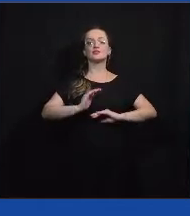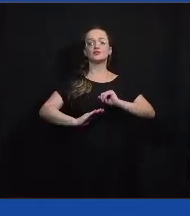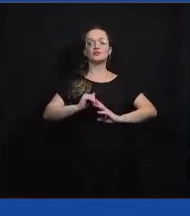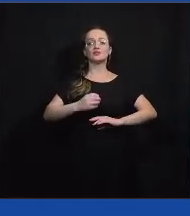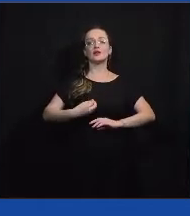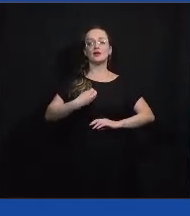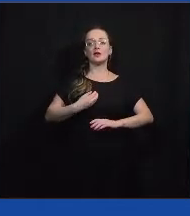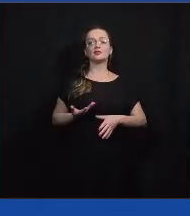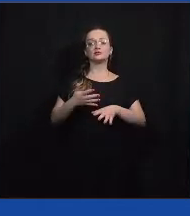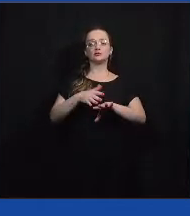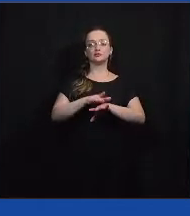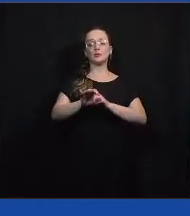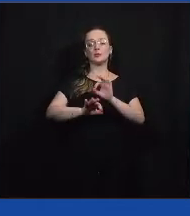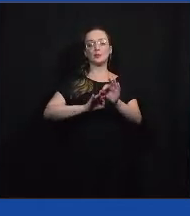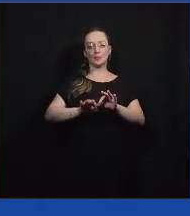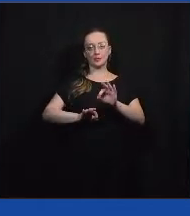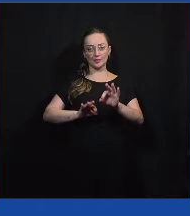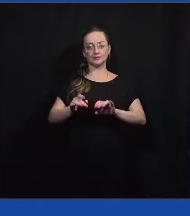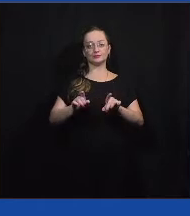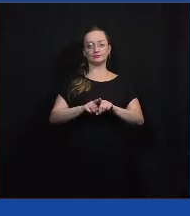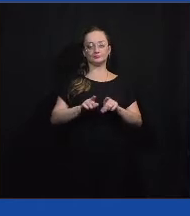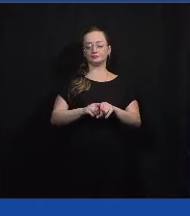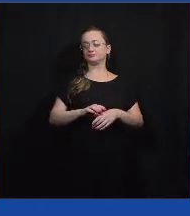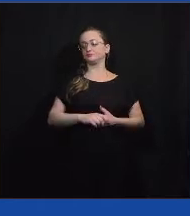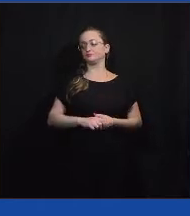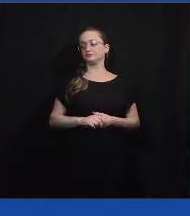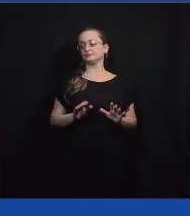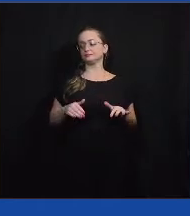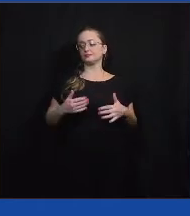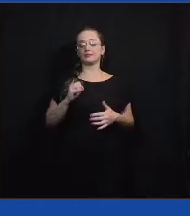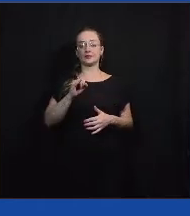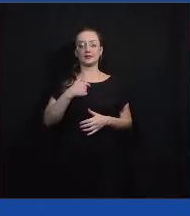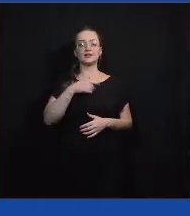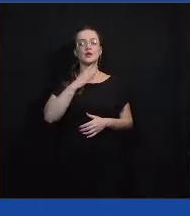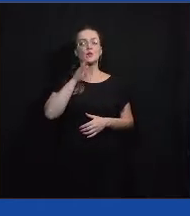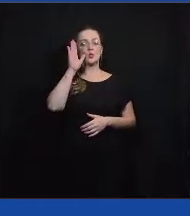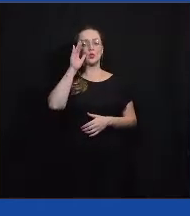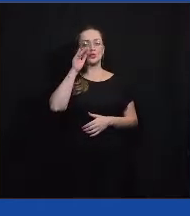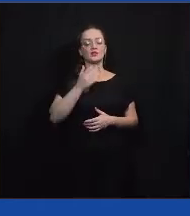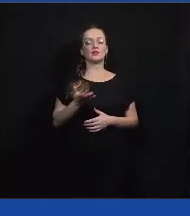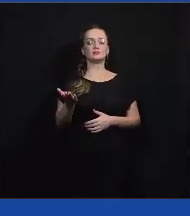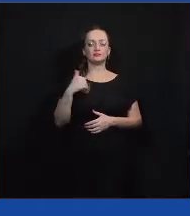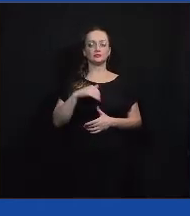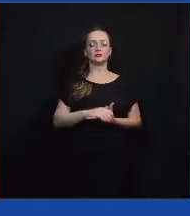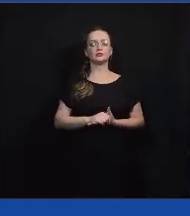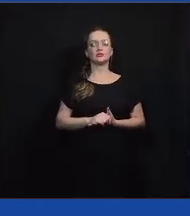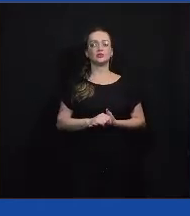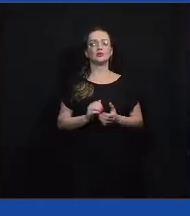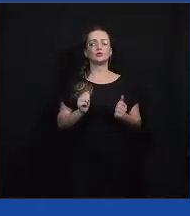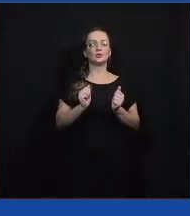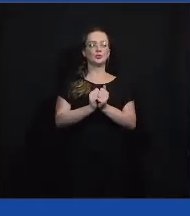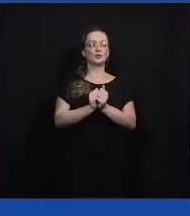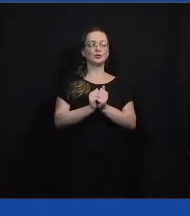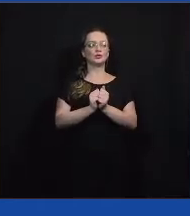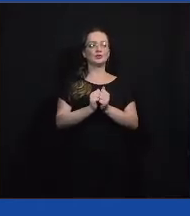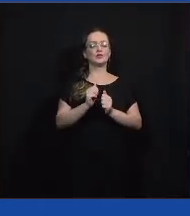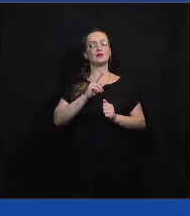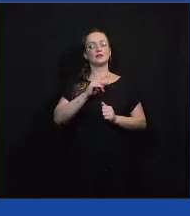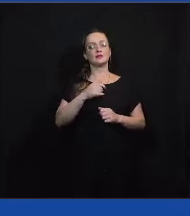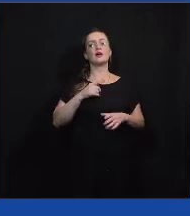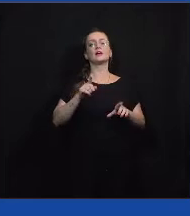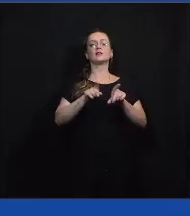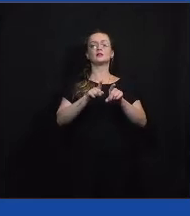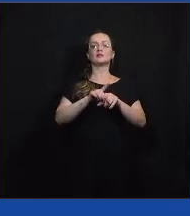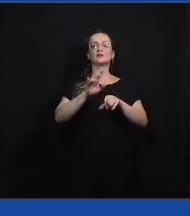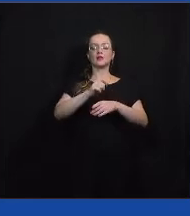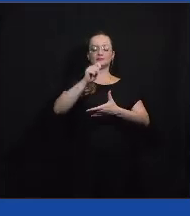incluída nesse nosso programa de Embaixadores Politise. Então, se vocês tiverem curiosidade, deem um Google aí, que a gente em breve, inclusive, vai estar abrindo